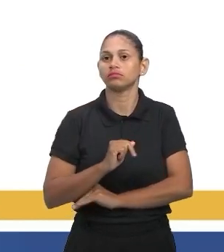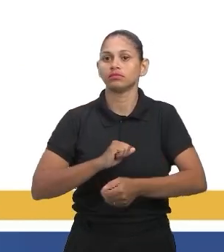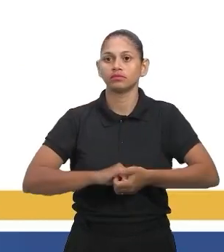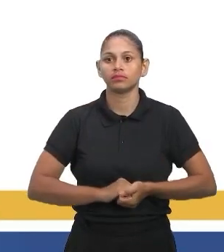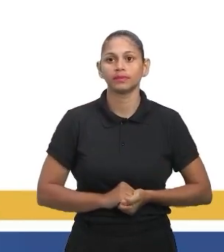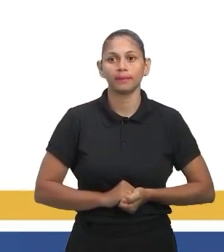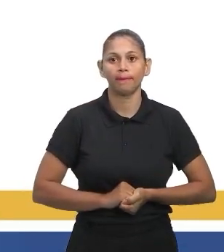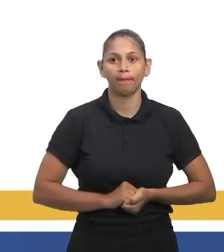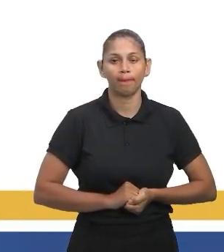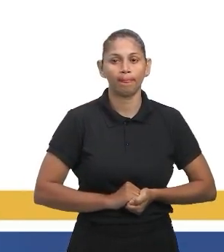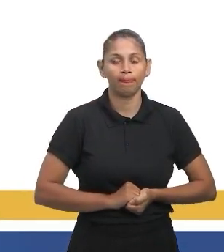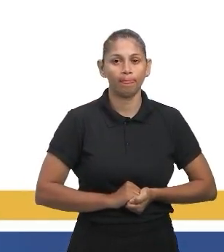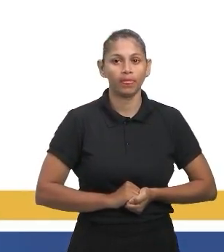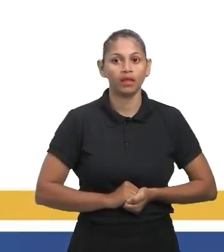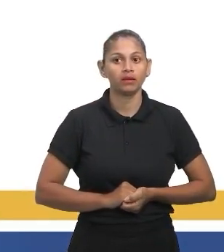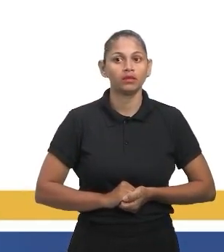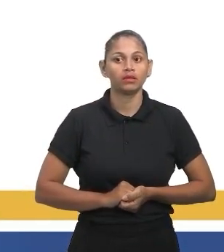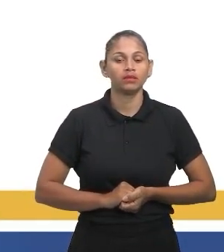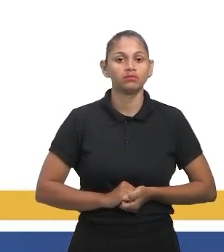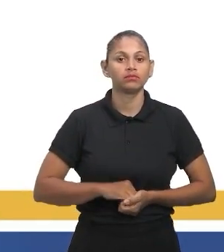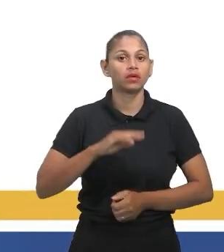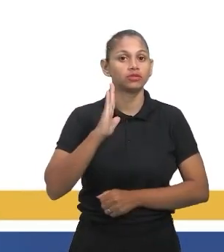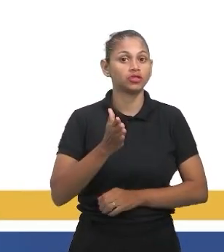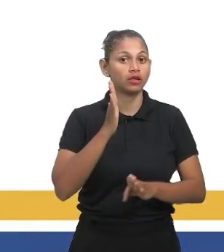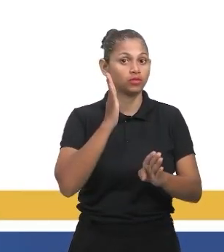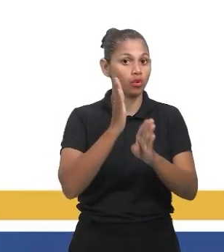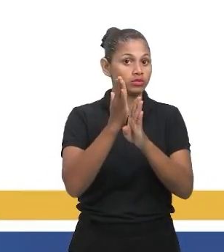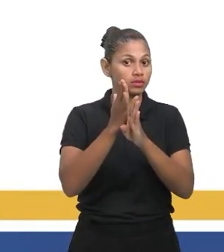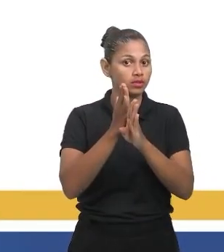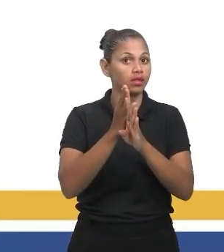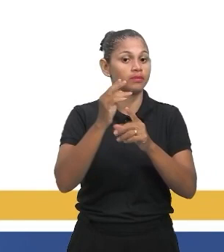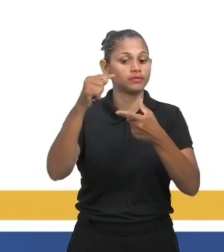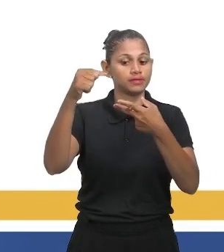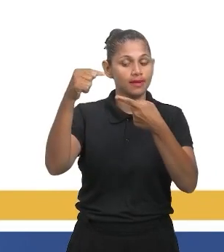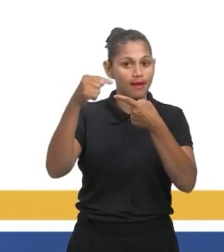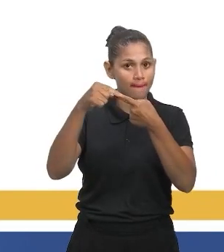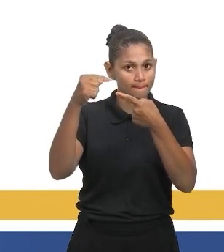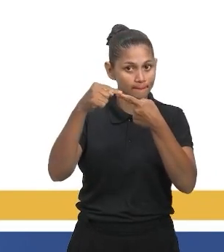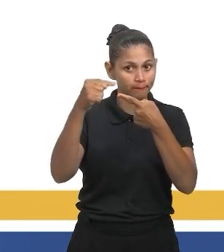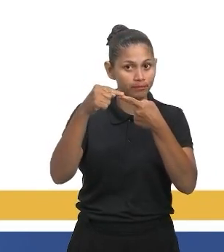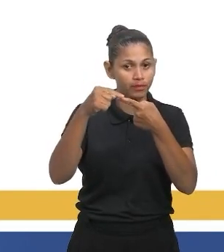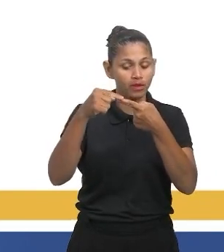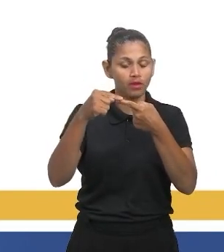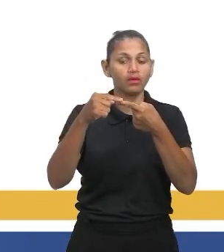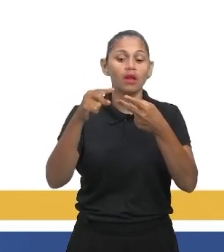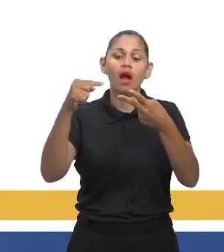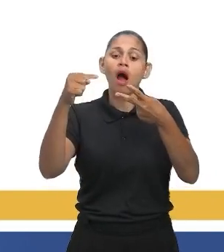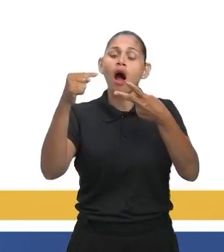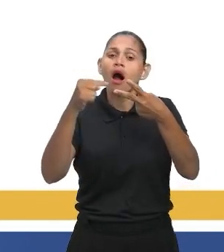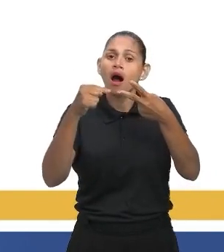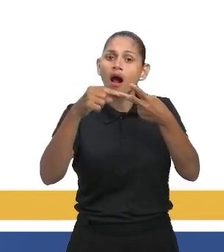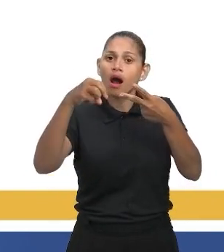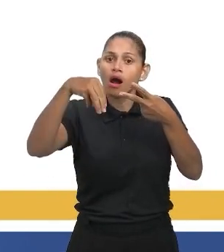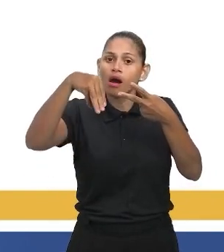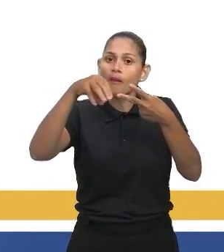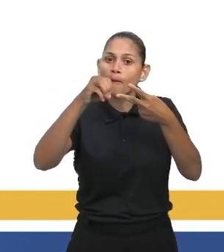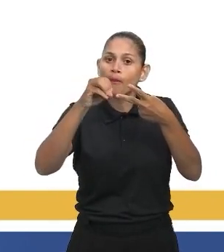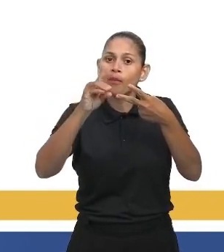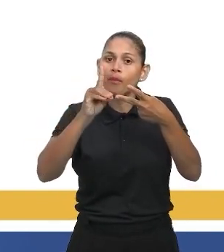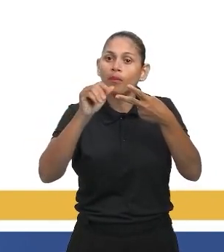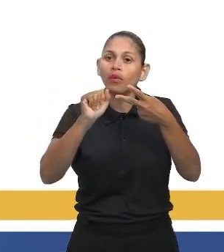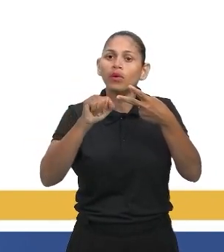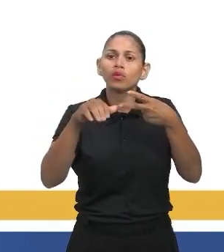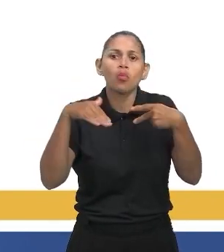Aqui, já achamos a média, que é 4,7. A moda é o quê, gente? A moda é a que mais se repete. Qual o número que mais se repete aqui nessa